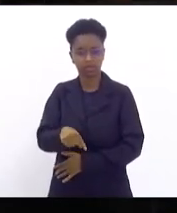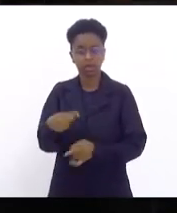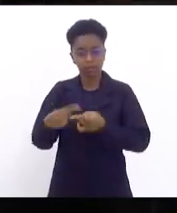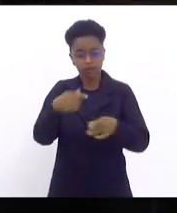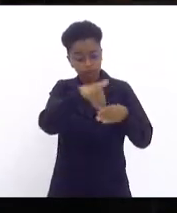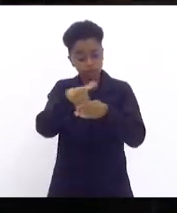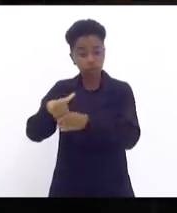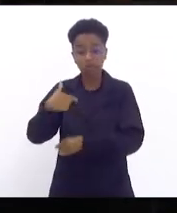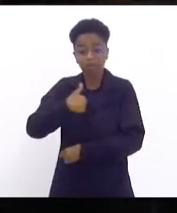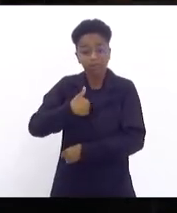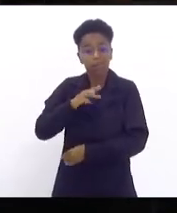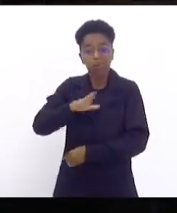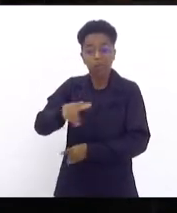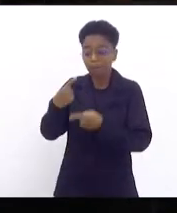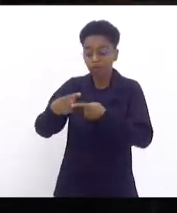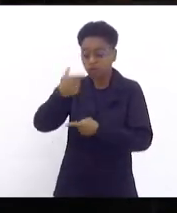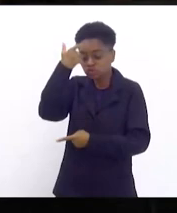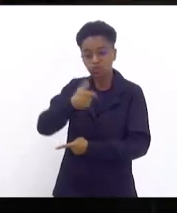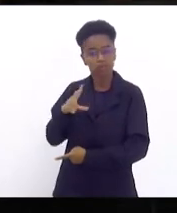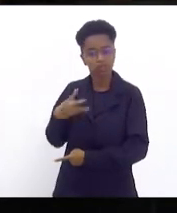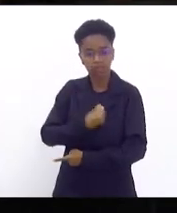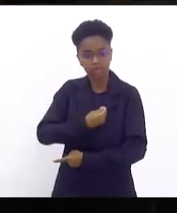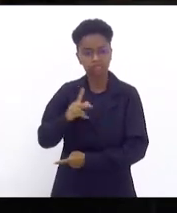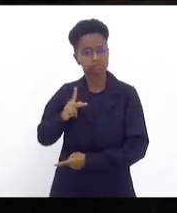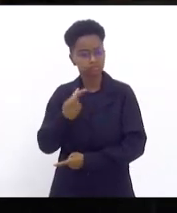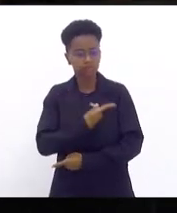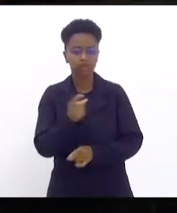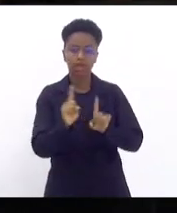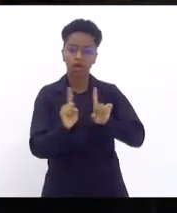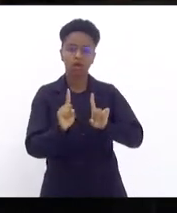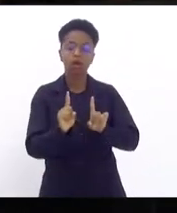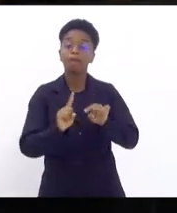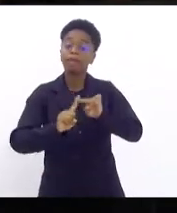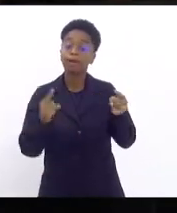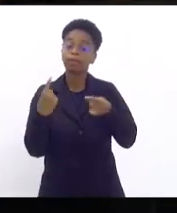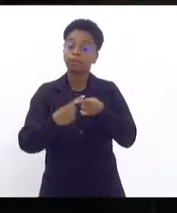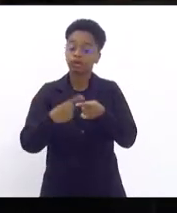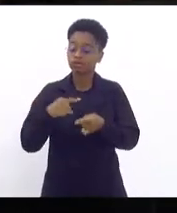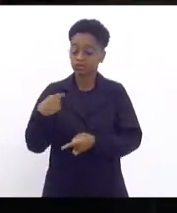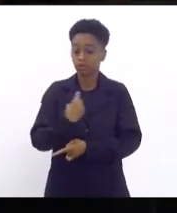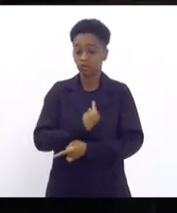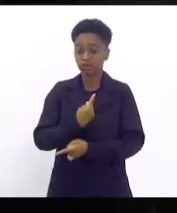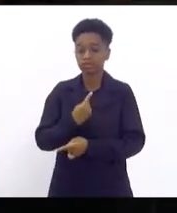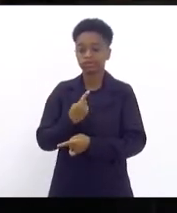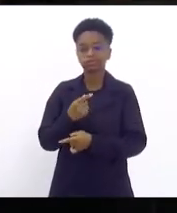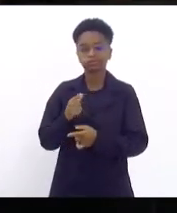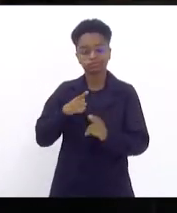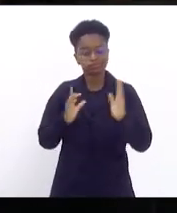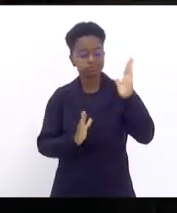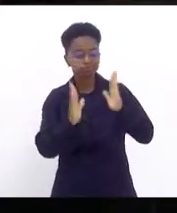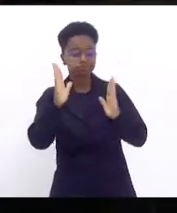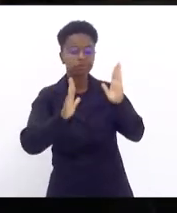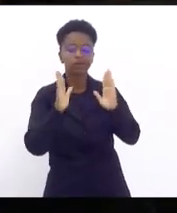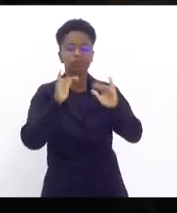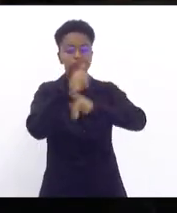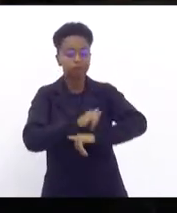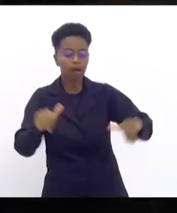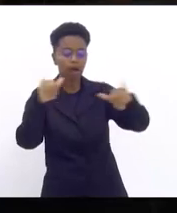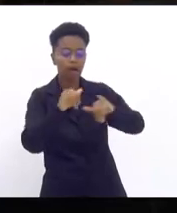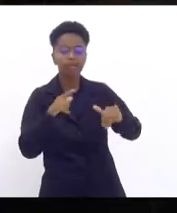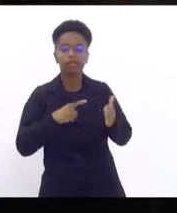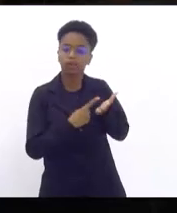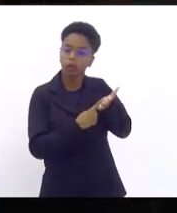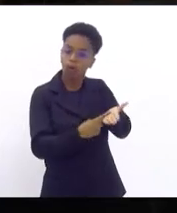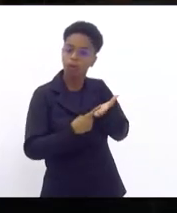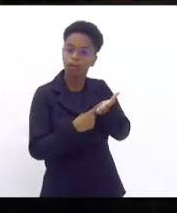elegeram não só porque eu sou uma mulher transexual e travesti, mas porque, sendo, nós fizemos uma campanha e firmamos o compromisso de fazer